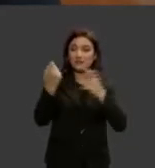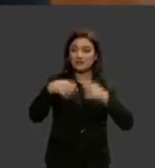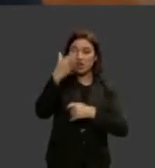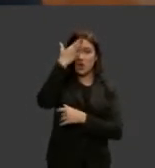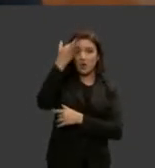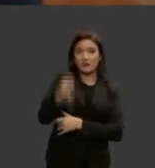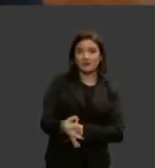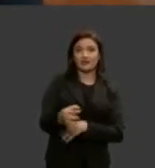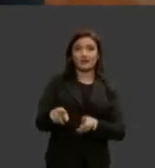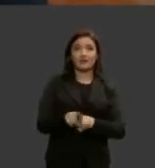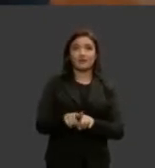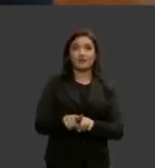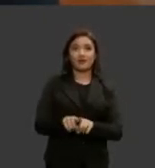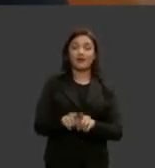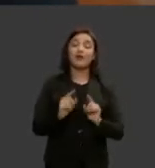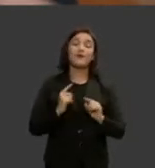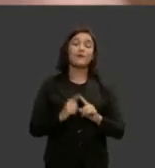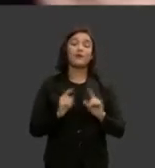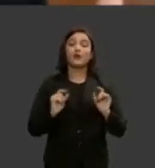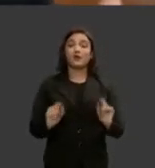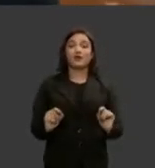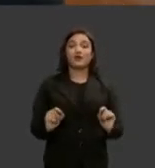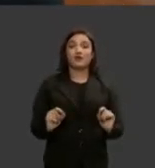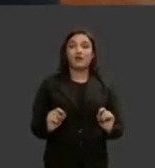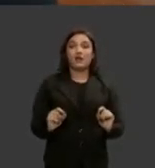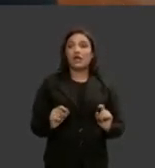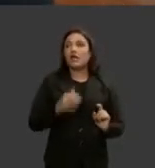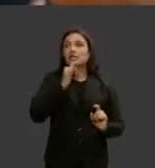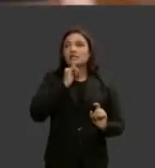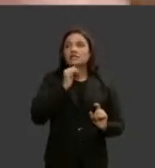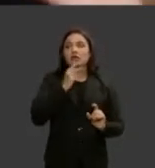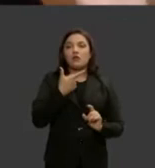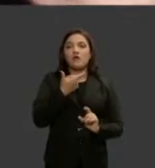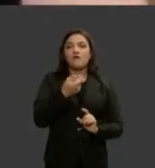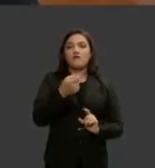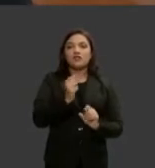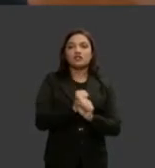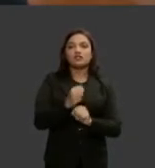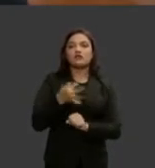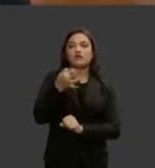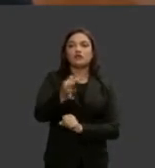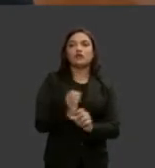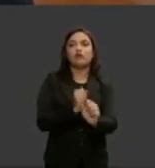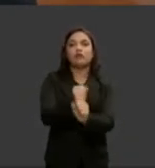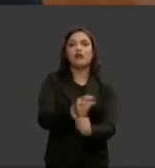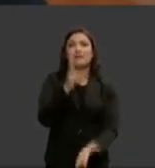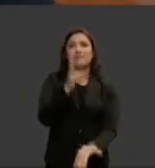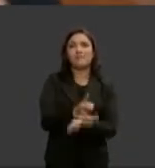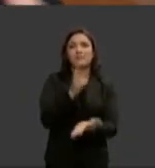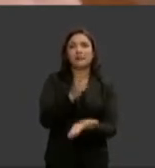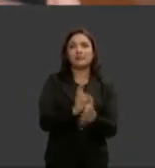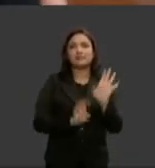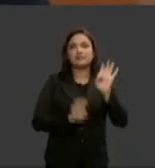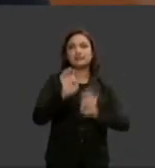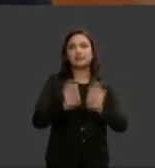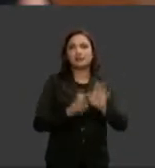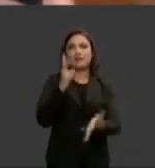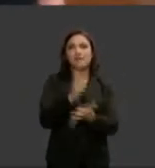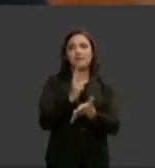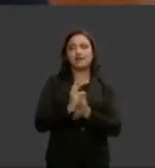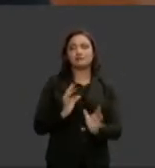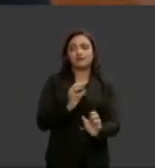da gente voltar aqui ministro Humberto daqui a 20 anos e a gente está falando essas mesmas estatísticas porque as